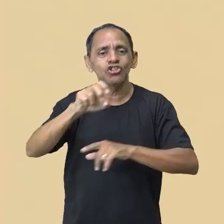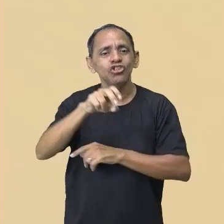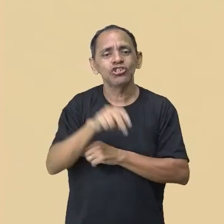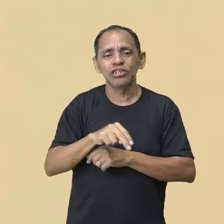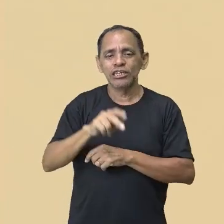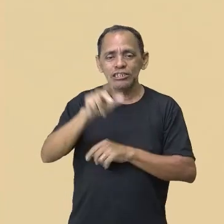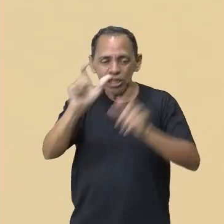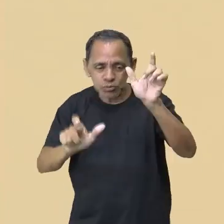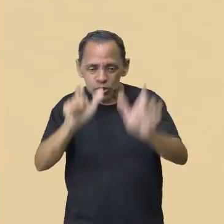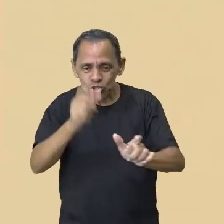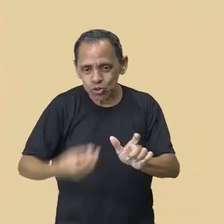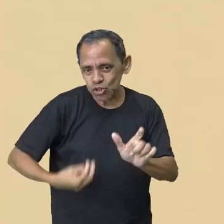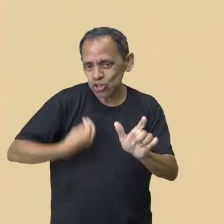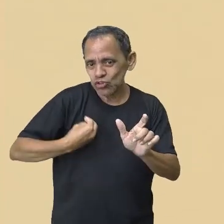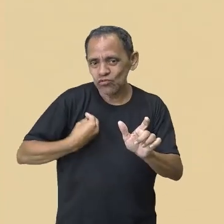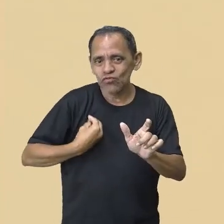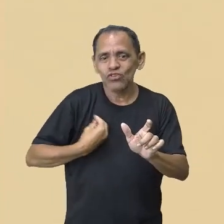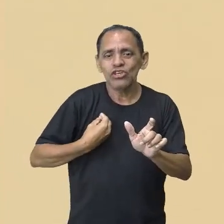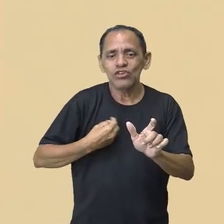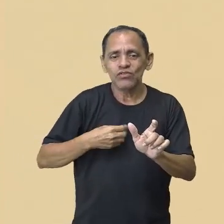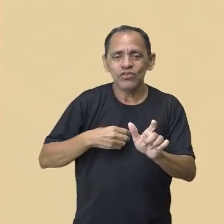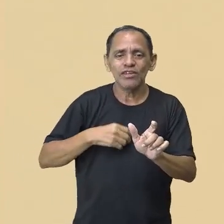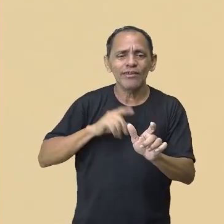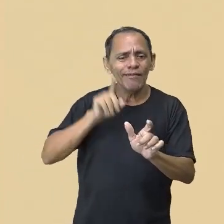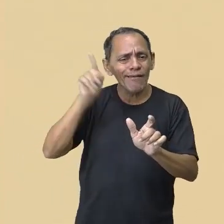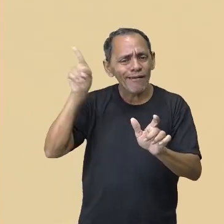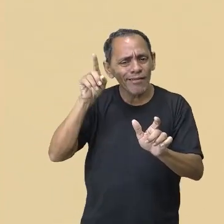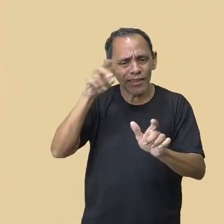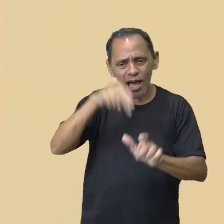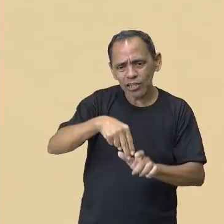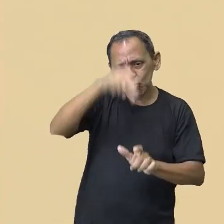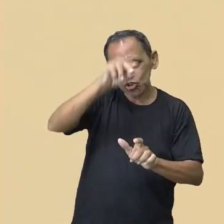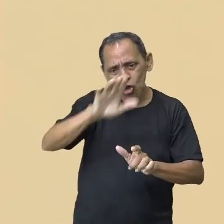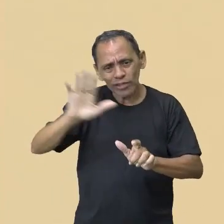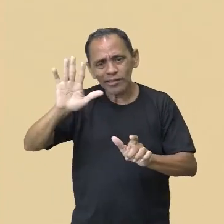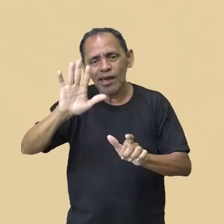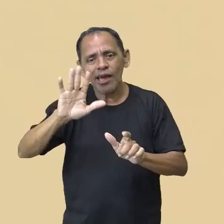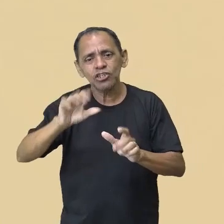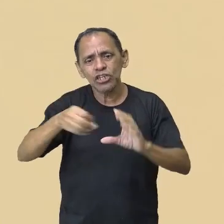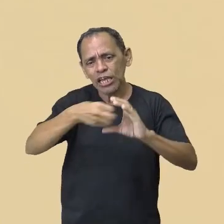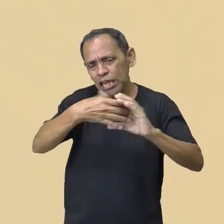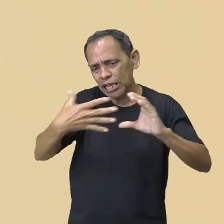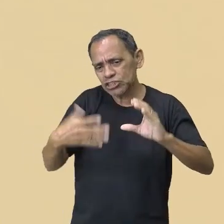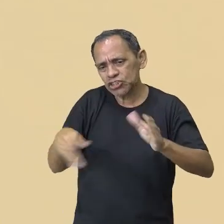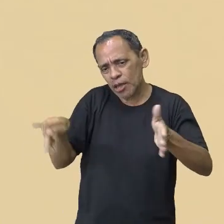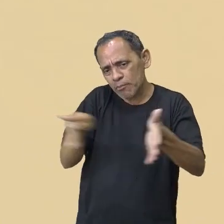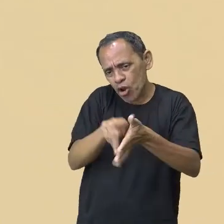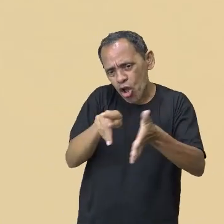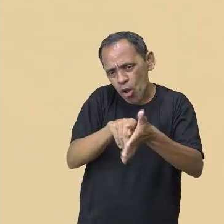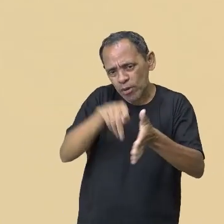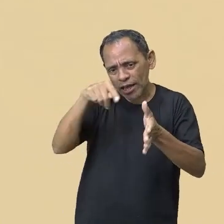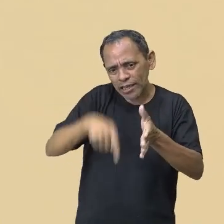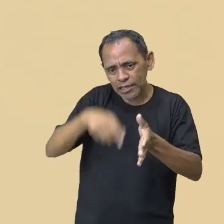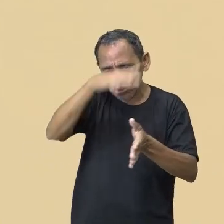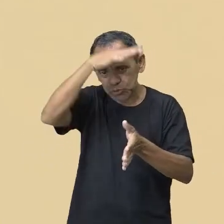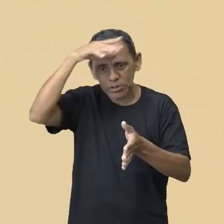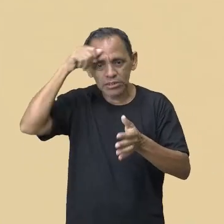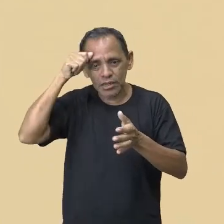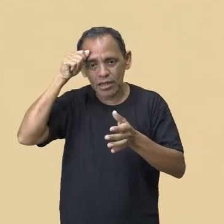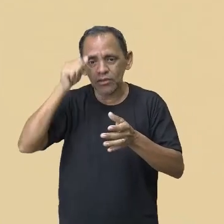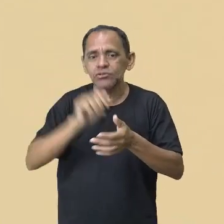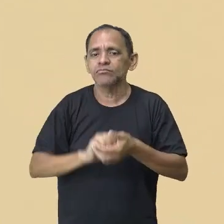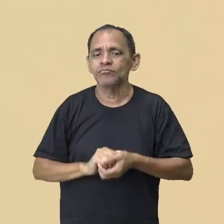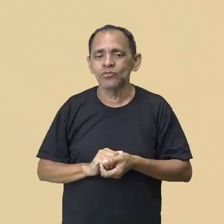ainda dos sulistas, mas são características nossas, são coisas que nos identificam, assim como outras